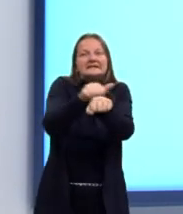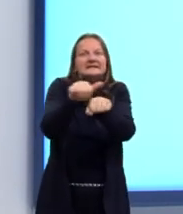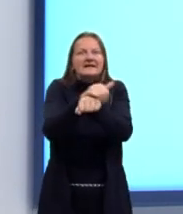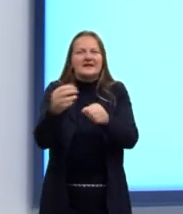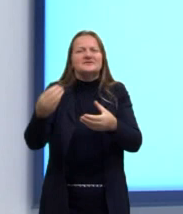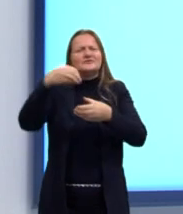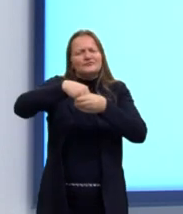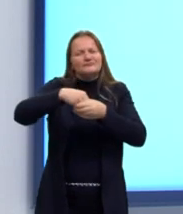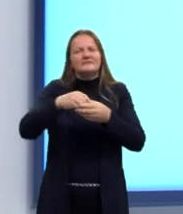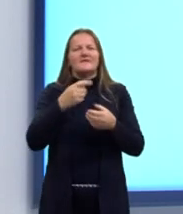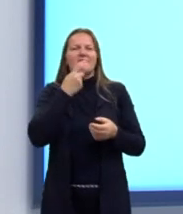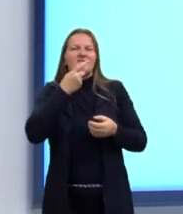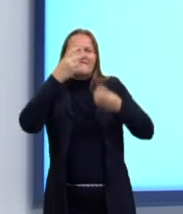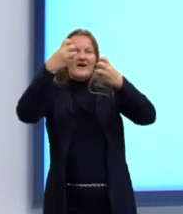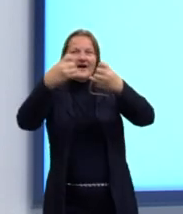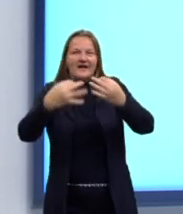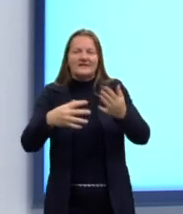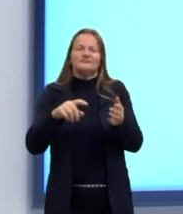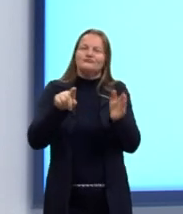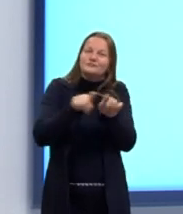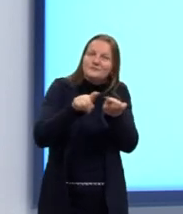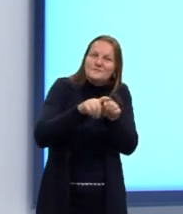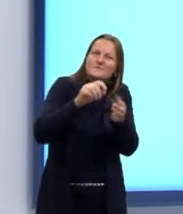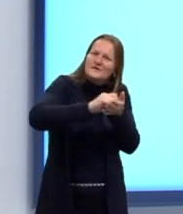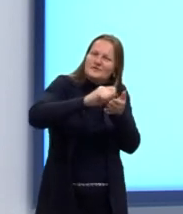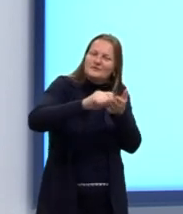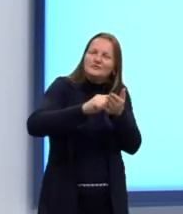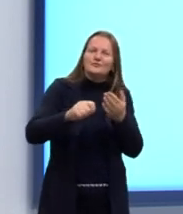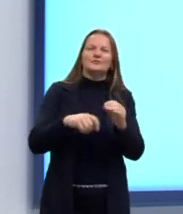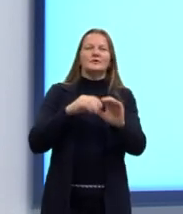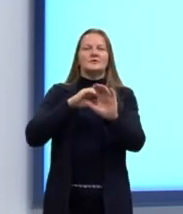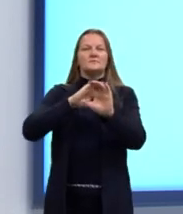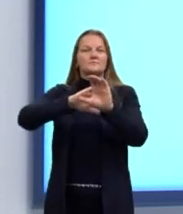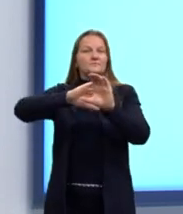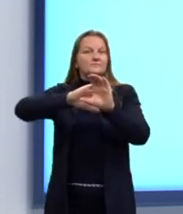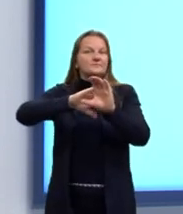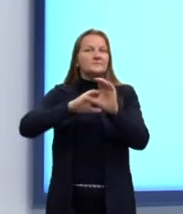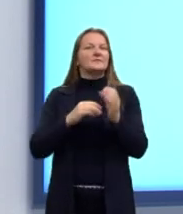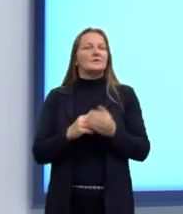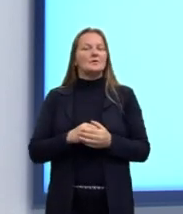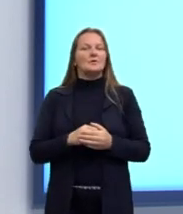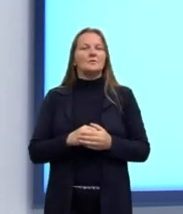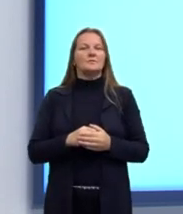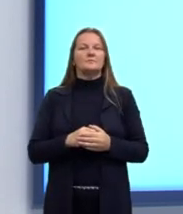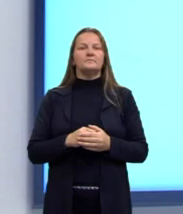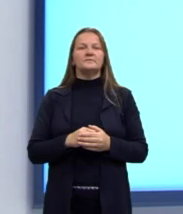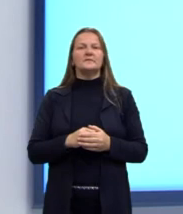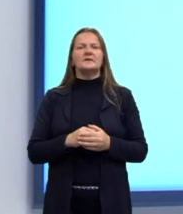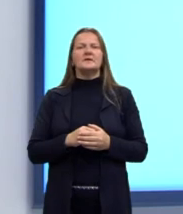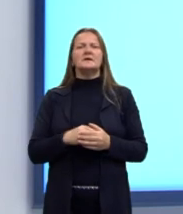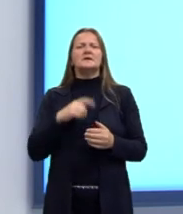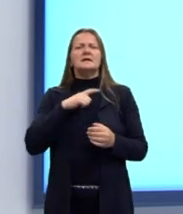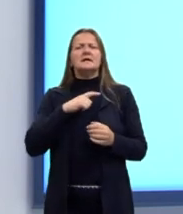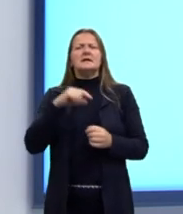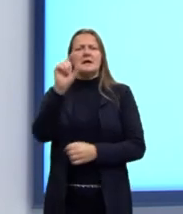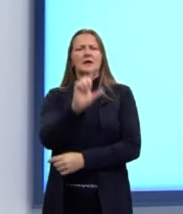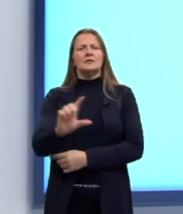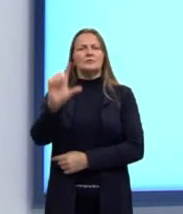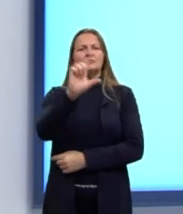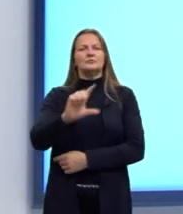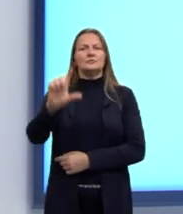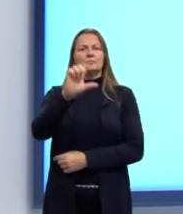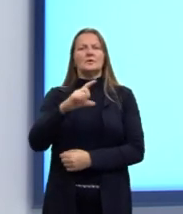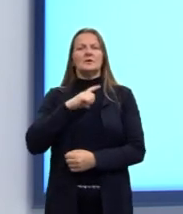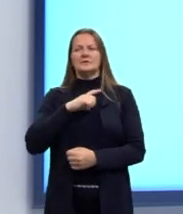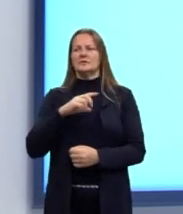escrita, que ganham novos sentidos conotativos e ultrapassam seus significados literais, quando